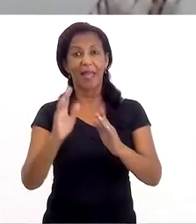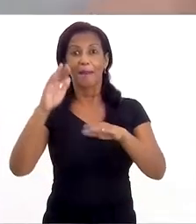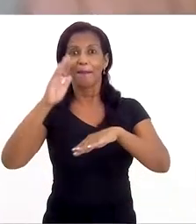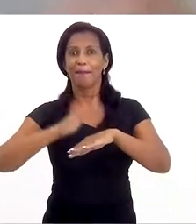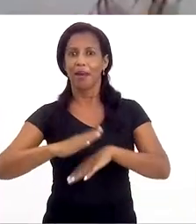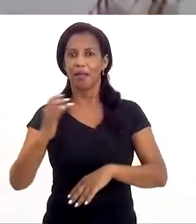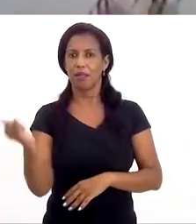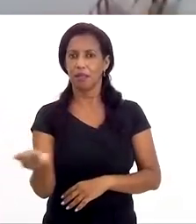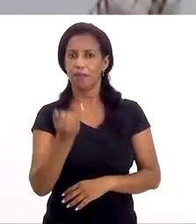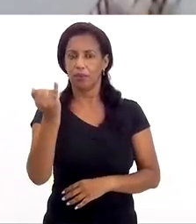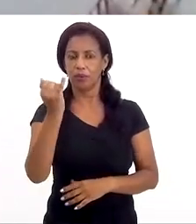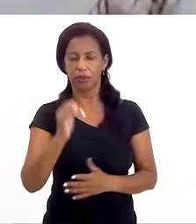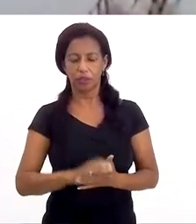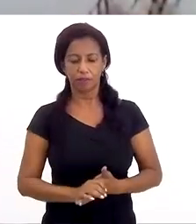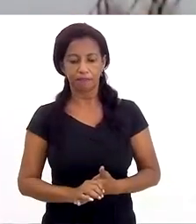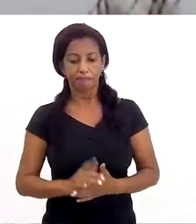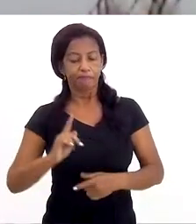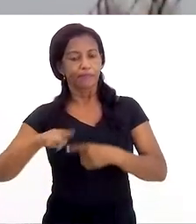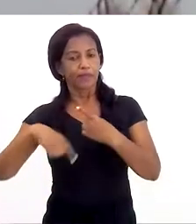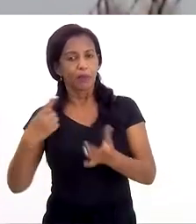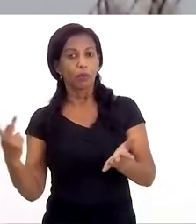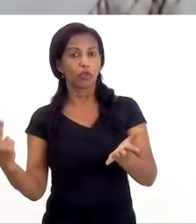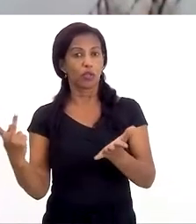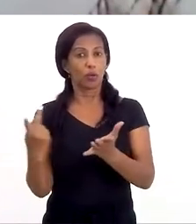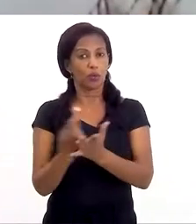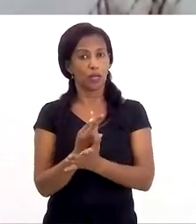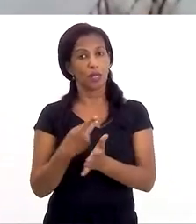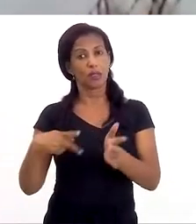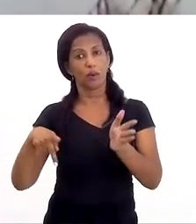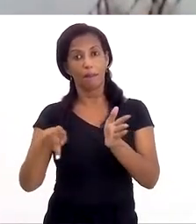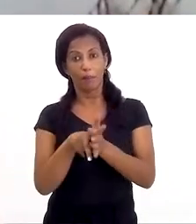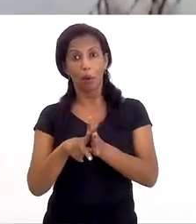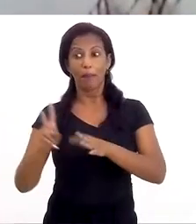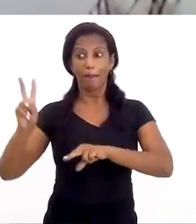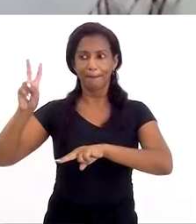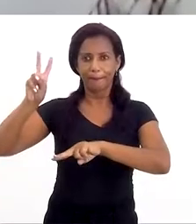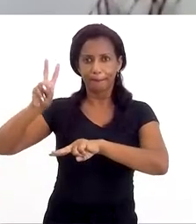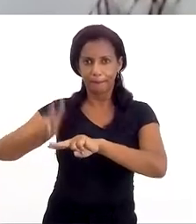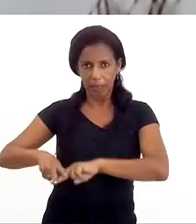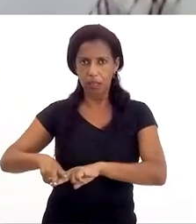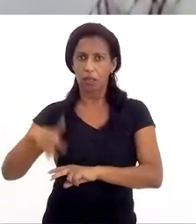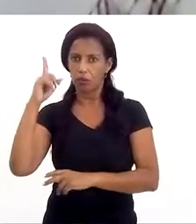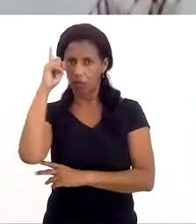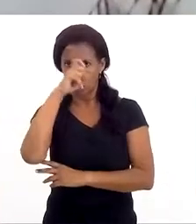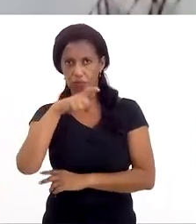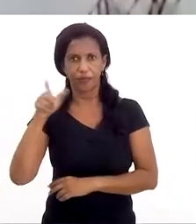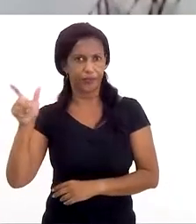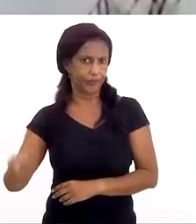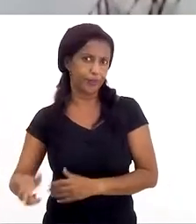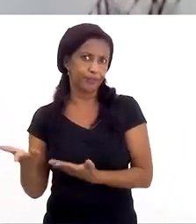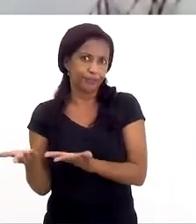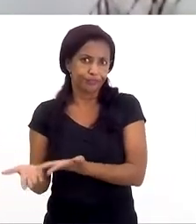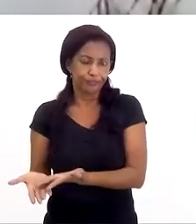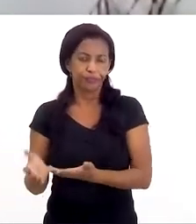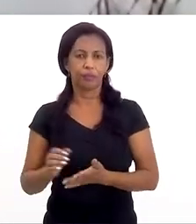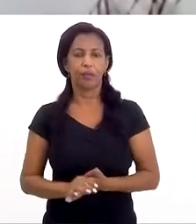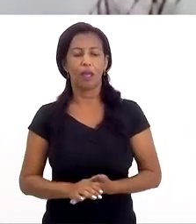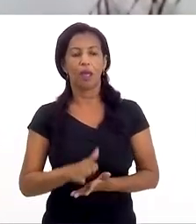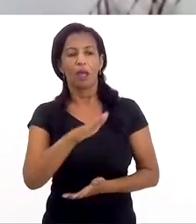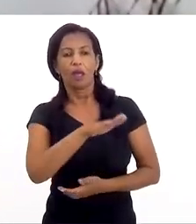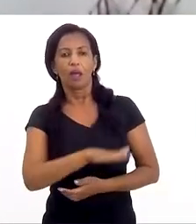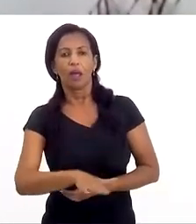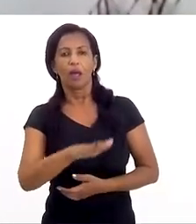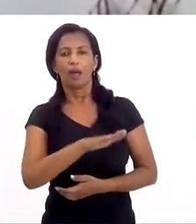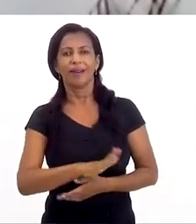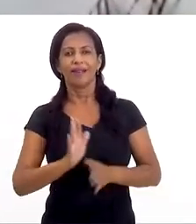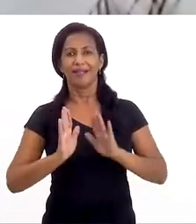né? Porque uma vez que ocorra a notificação ou a própria prisão, que é muito difícil, do abusador, a